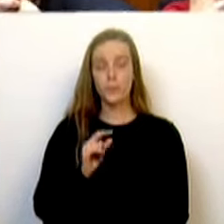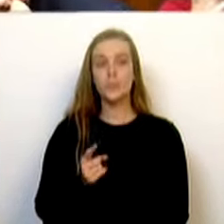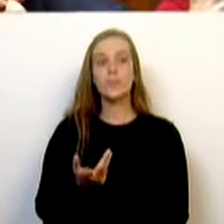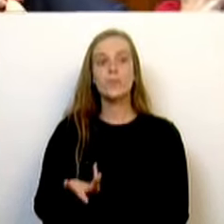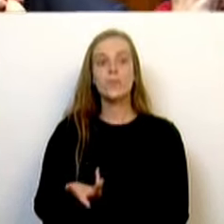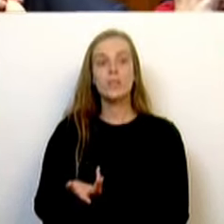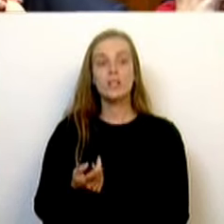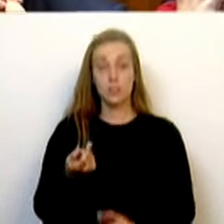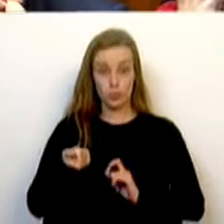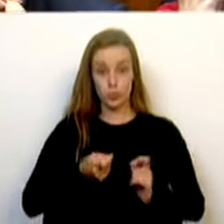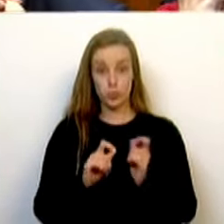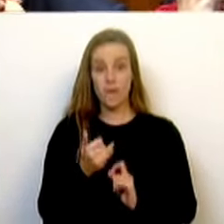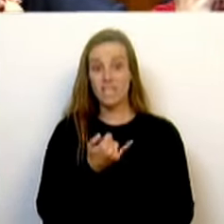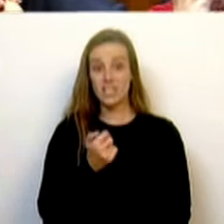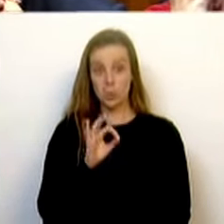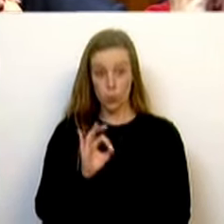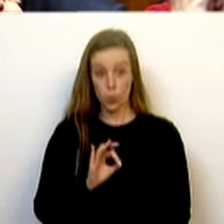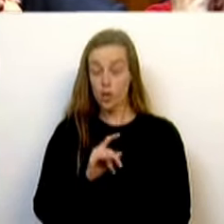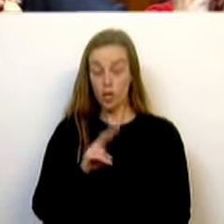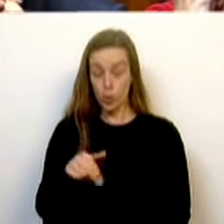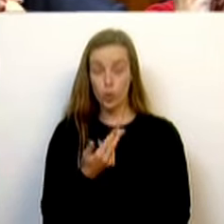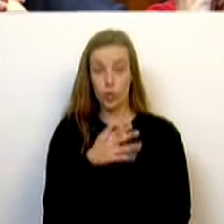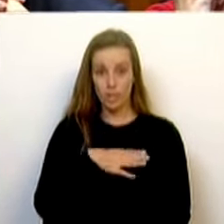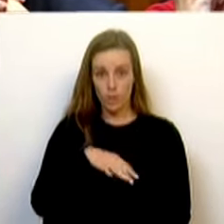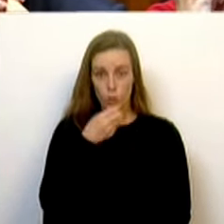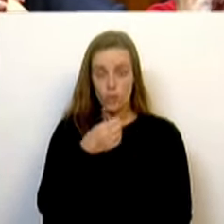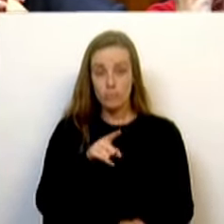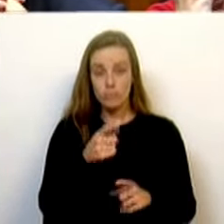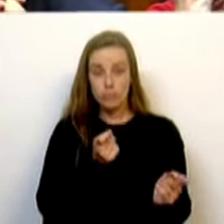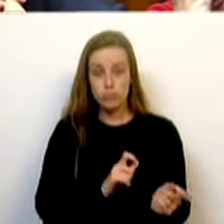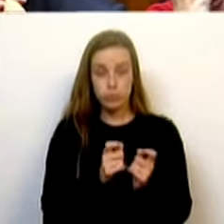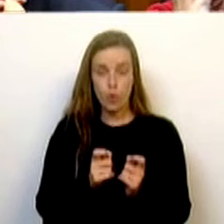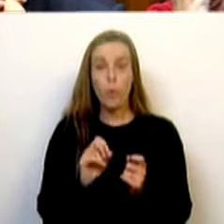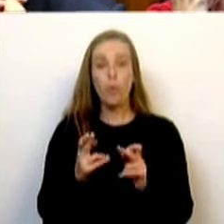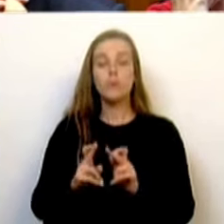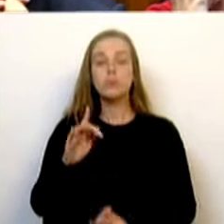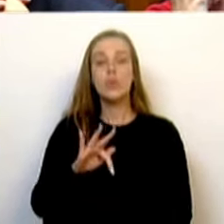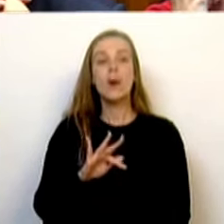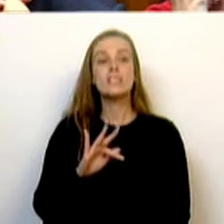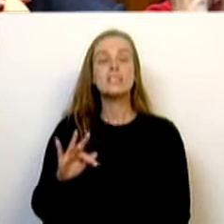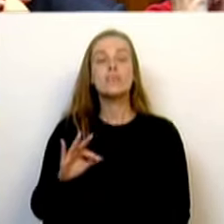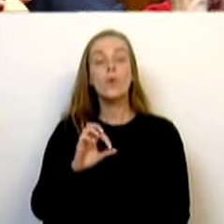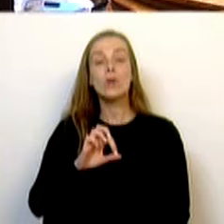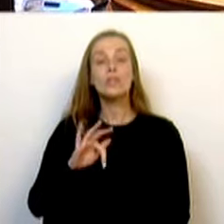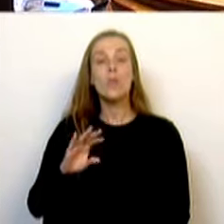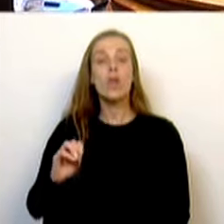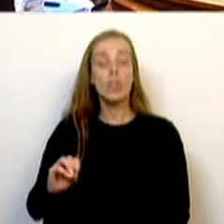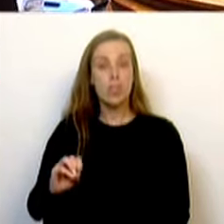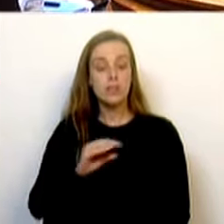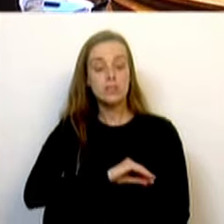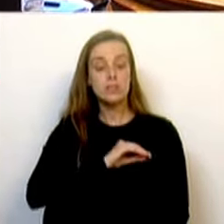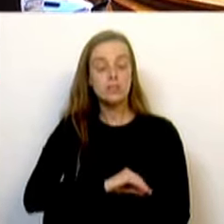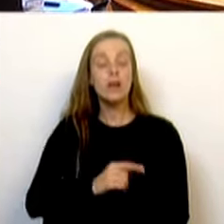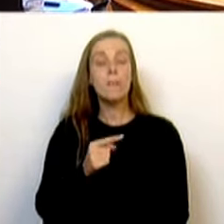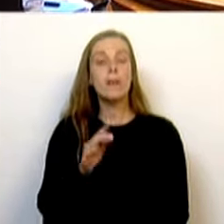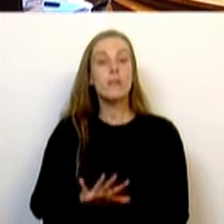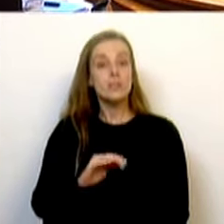Querem discutir esses 25 euros ou o aumento de 840 no salário mínimo nacional? Querem discutir esses 25